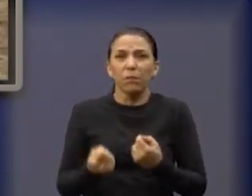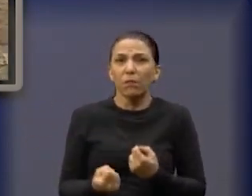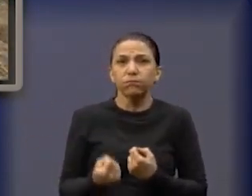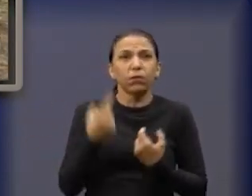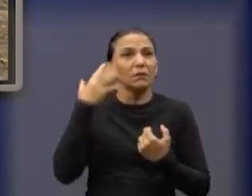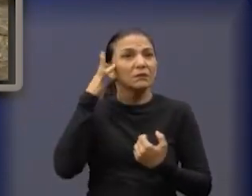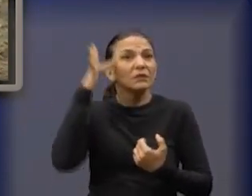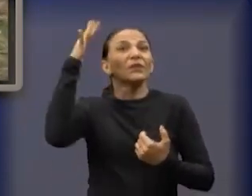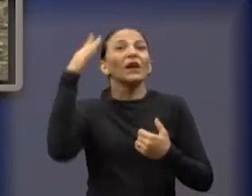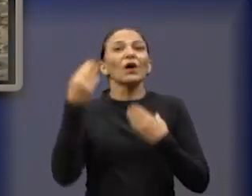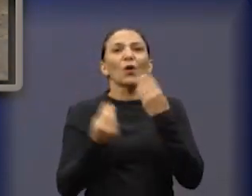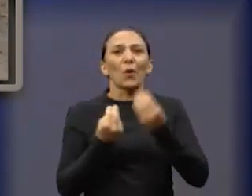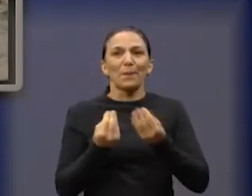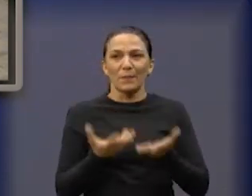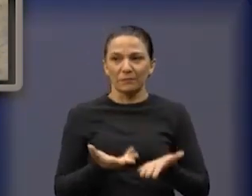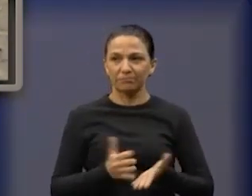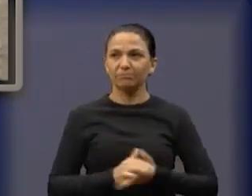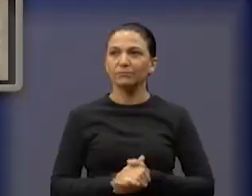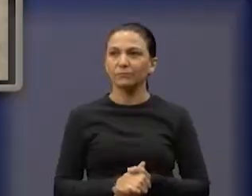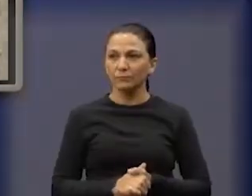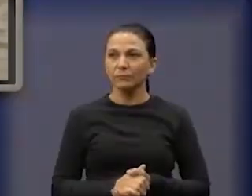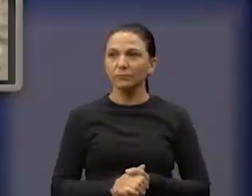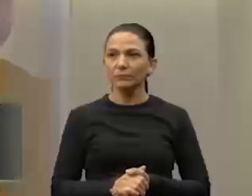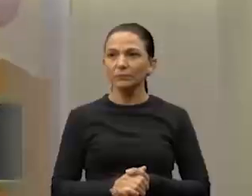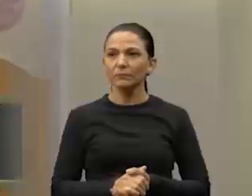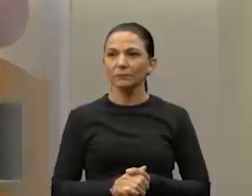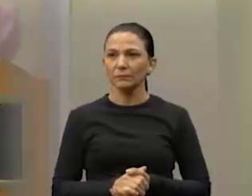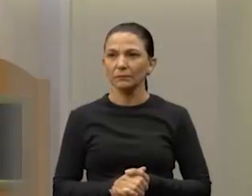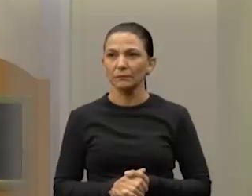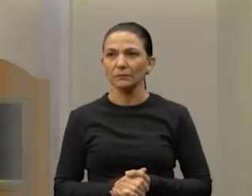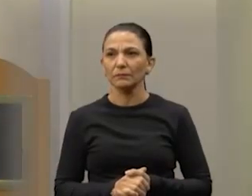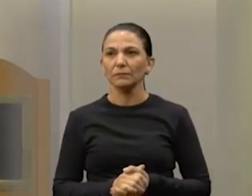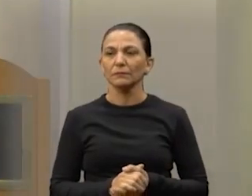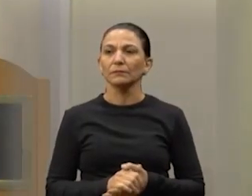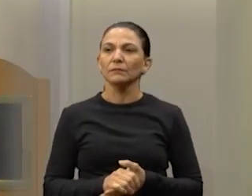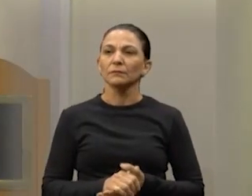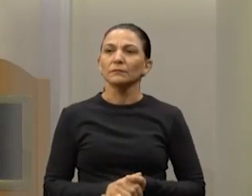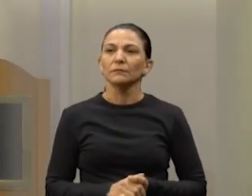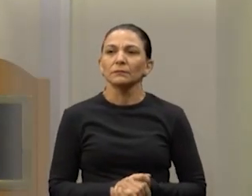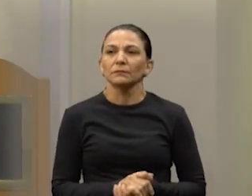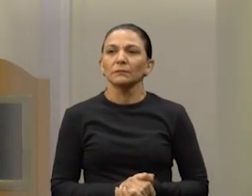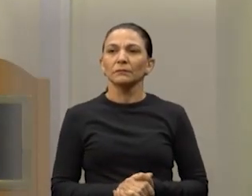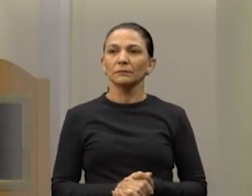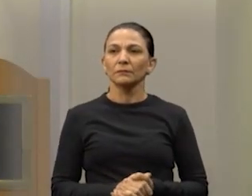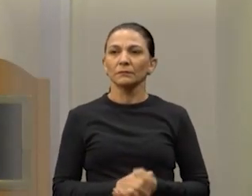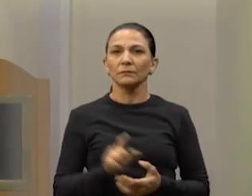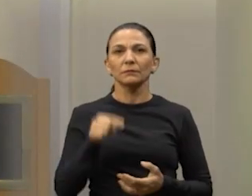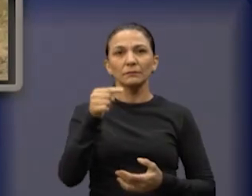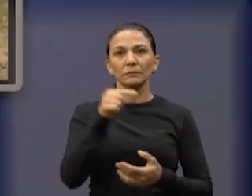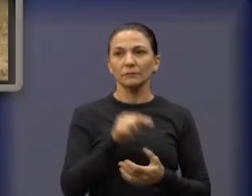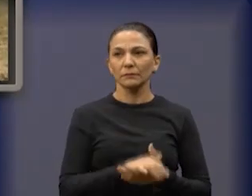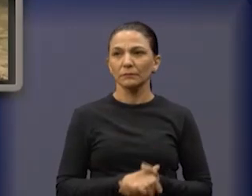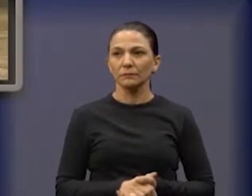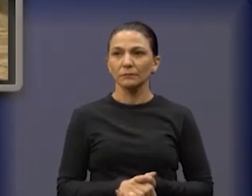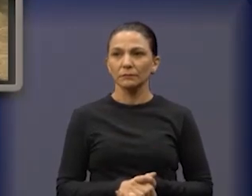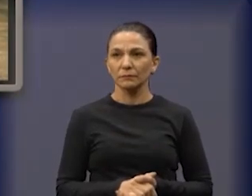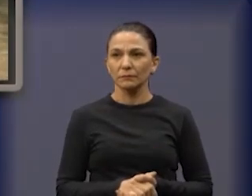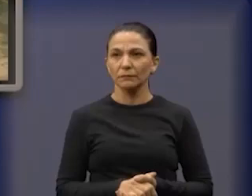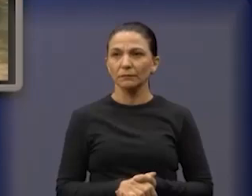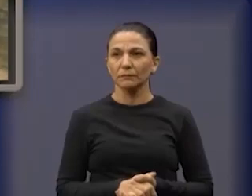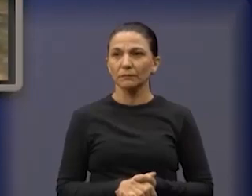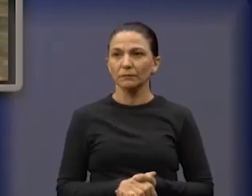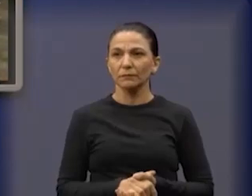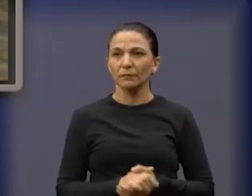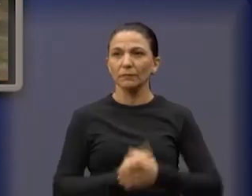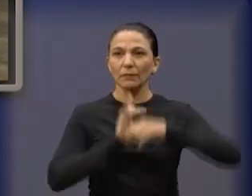filho? Eu não vou falar o nome dele, é futuro candidato. Ah, vai danar, né, velho? Pode passar, viu, Mário? Próximo aí. Ah, brincadeira. Essa